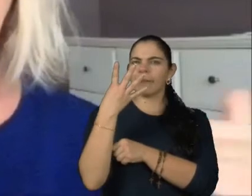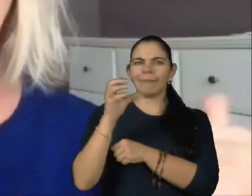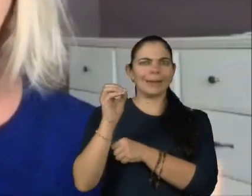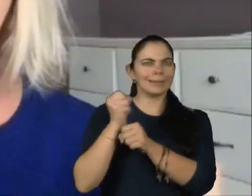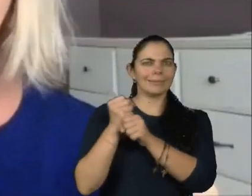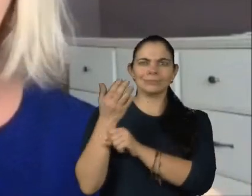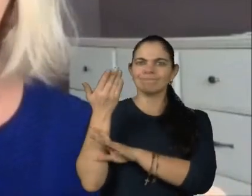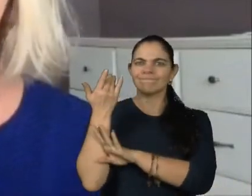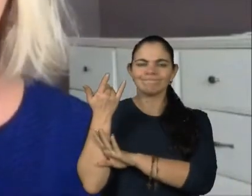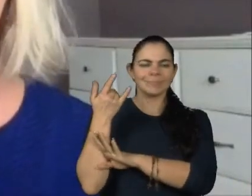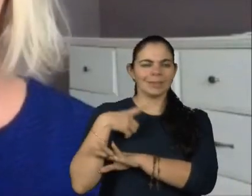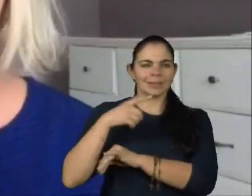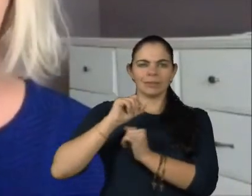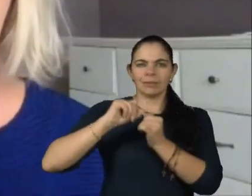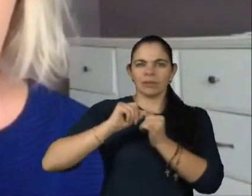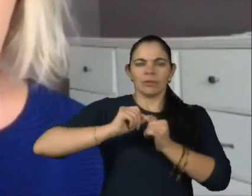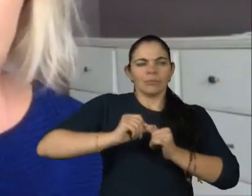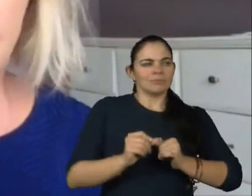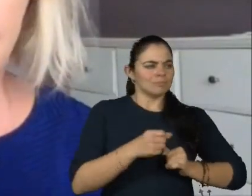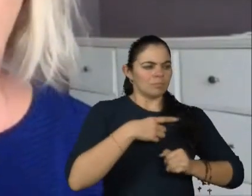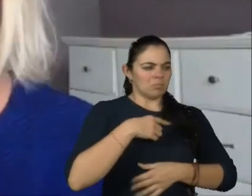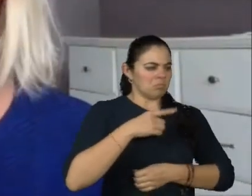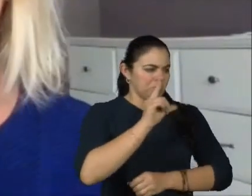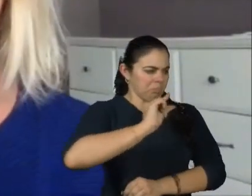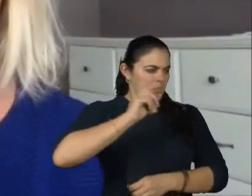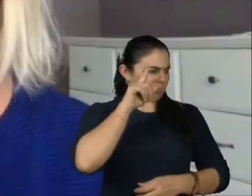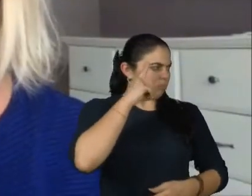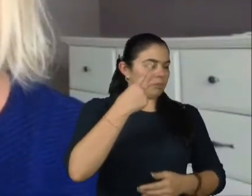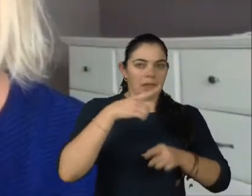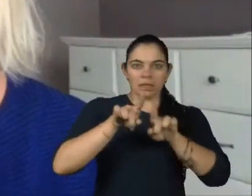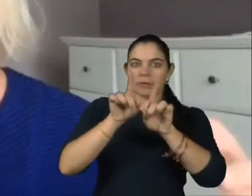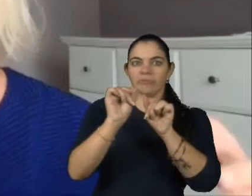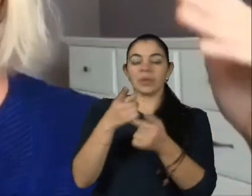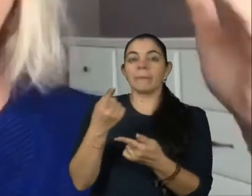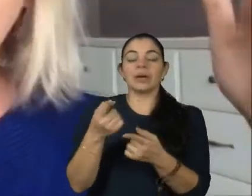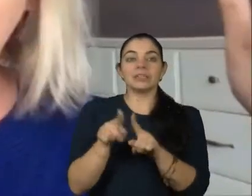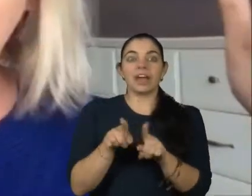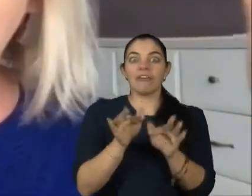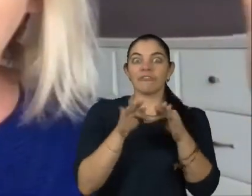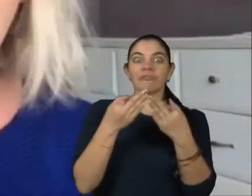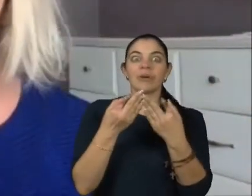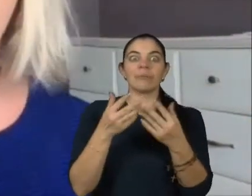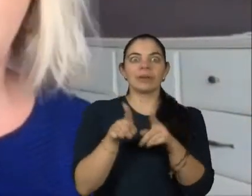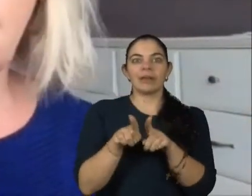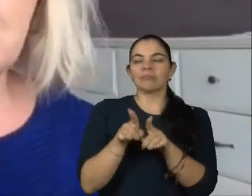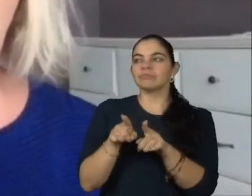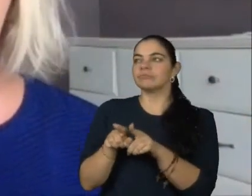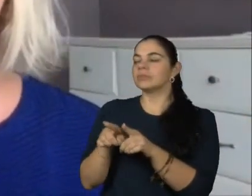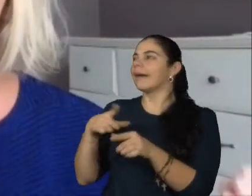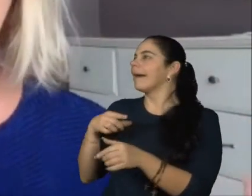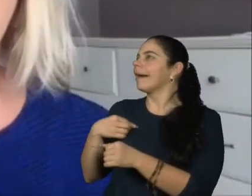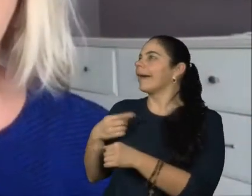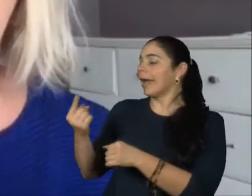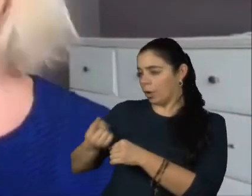anos atrás, com raras exceções, e aqui eu sempre digo que a família Colares é um exemplo, mas com raras